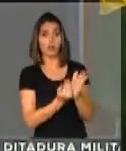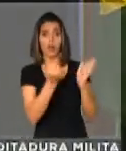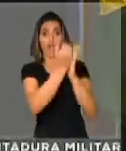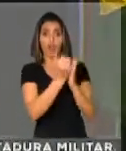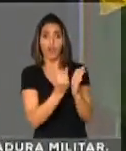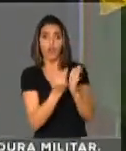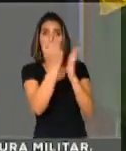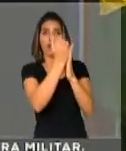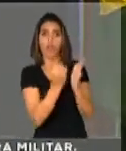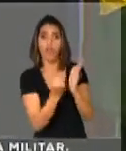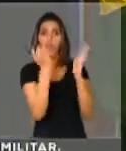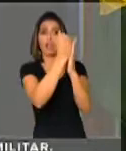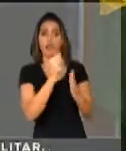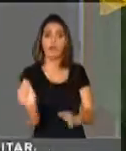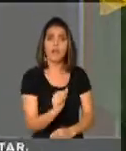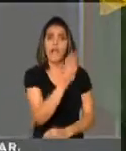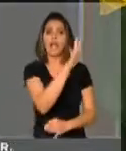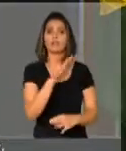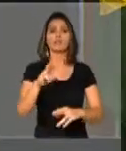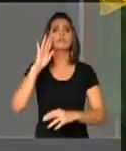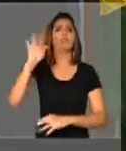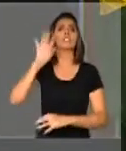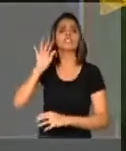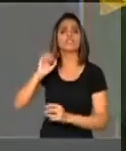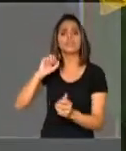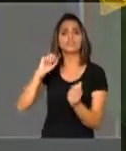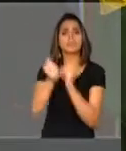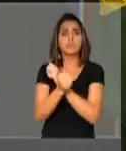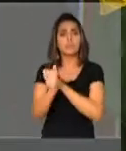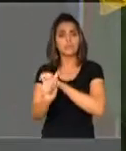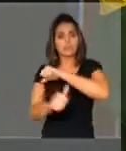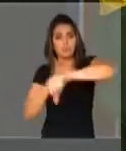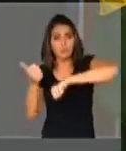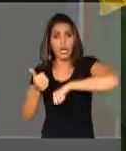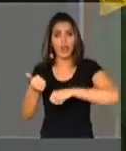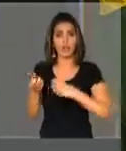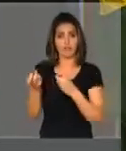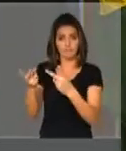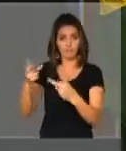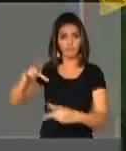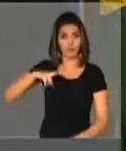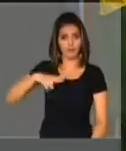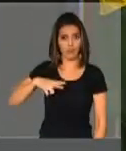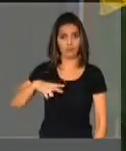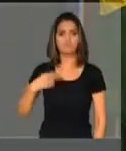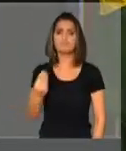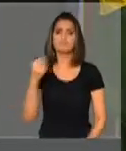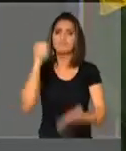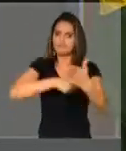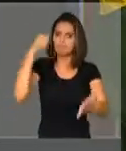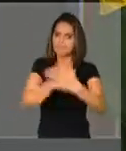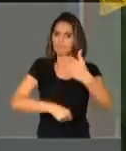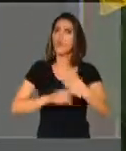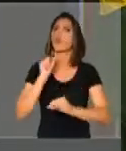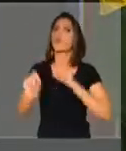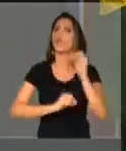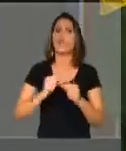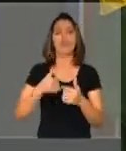de aumento de preço, a casa que nem de imagine quando essas refinarias forem privadas. Portanto, nós vamos lutar nesta casa e na sociedade contra a privatização dessas refinarias.